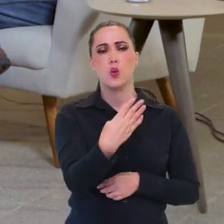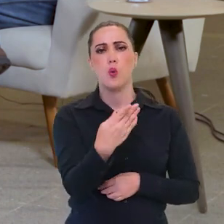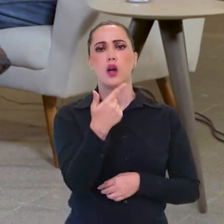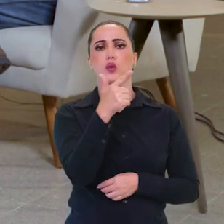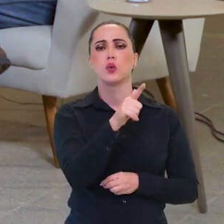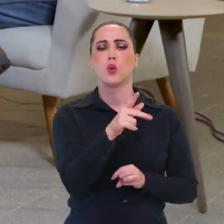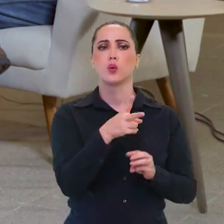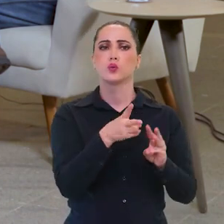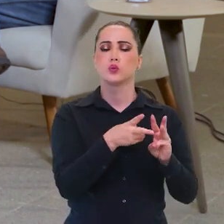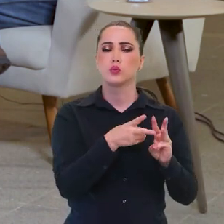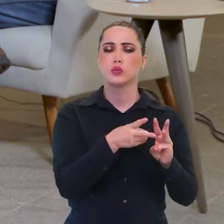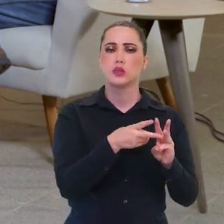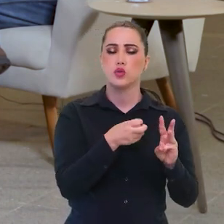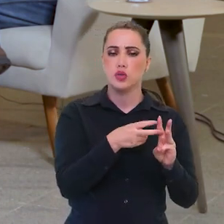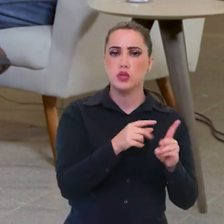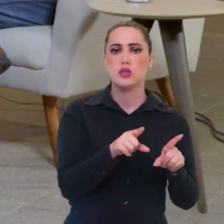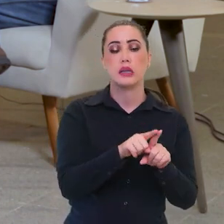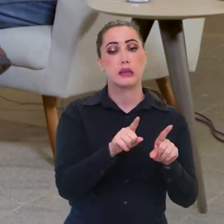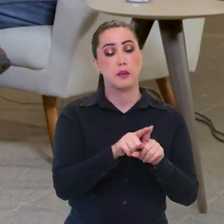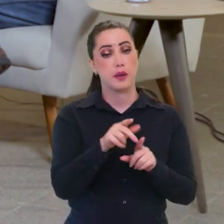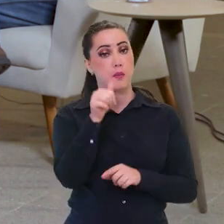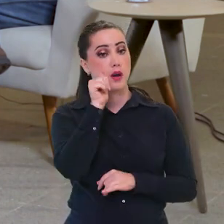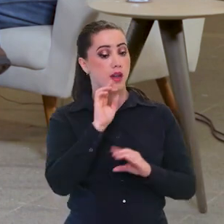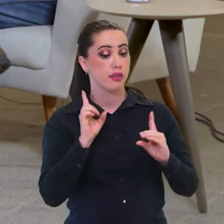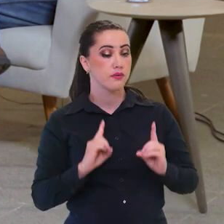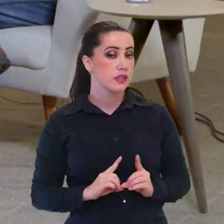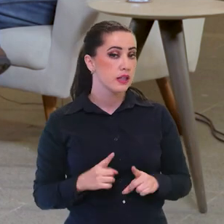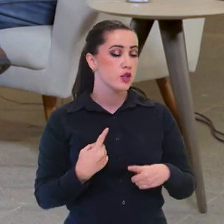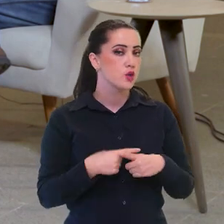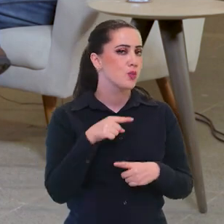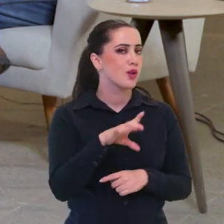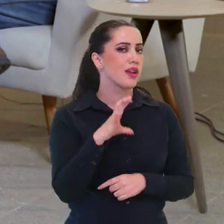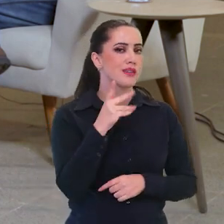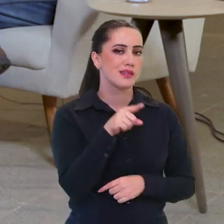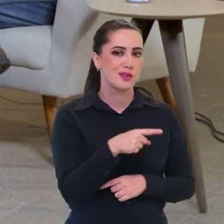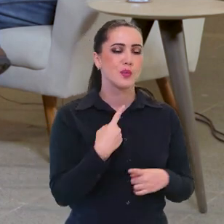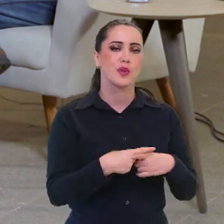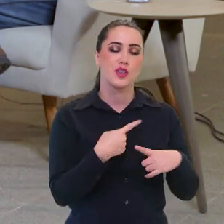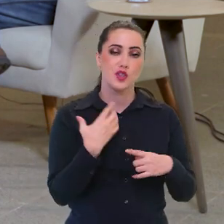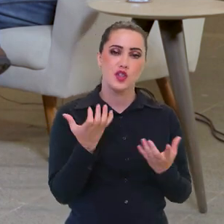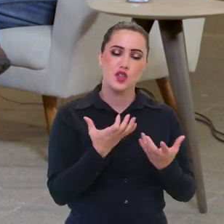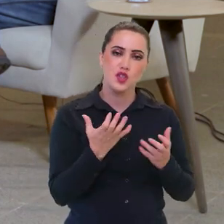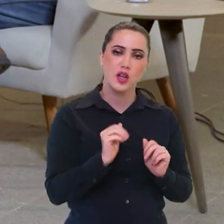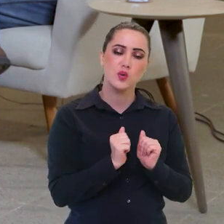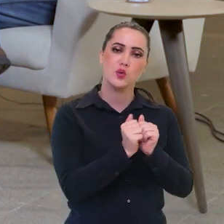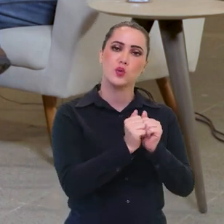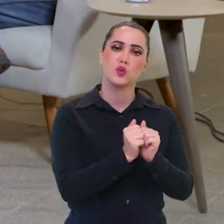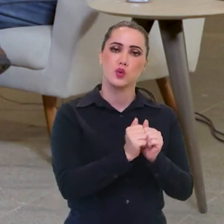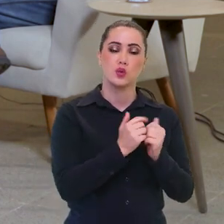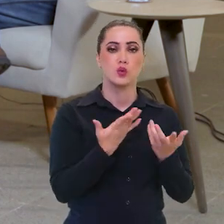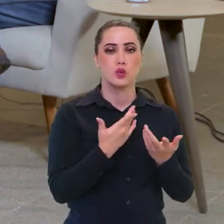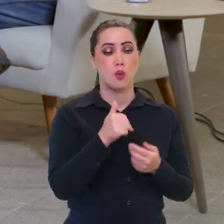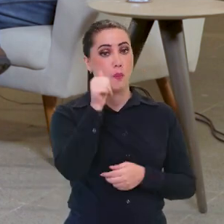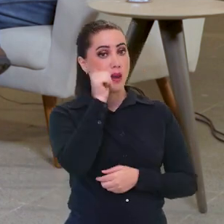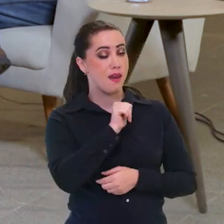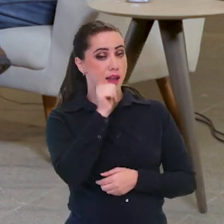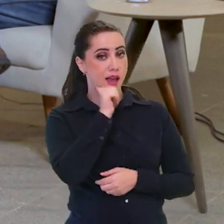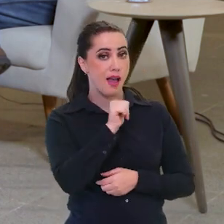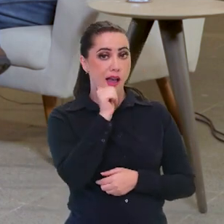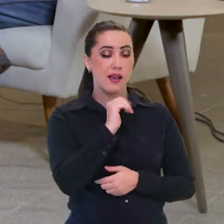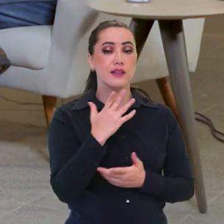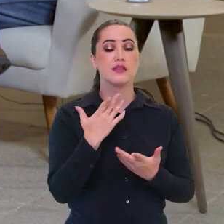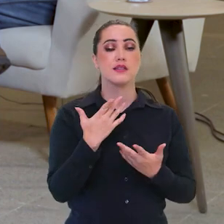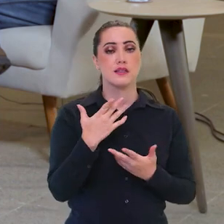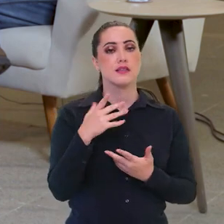mulheres negras, indígenas e também deficientes. Por que isso? É para a gente conseguir trazer também mulheres como